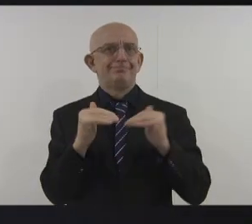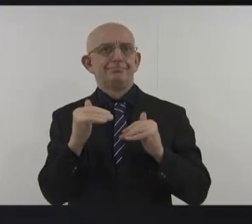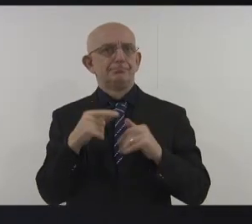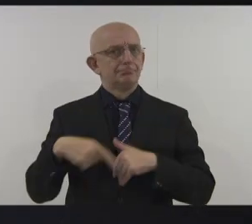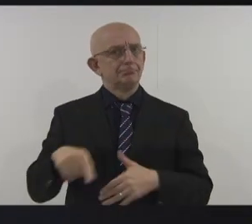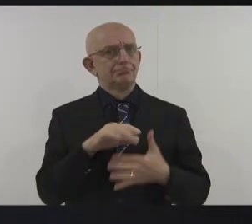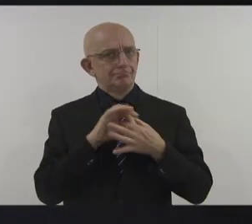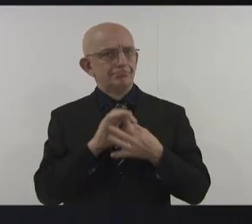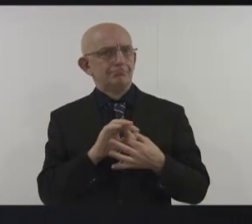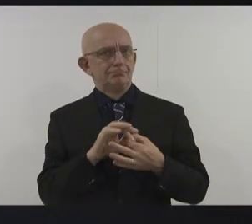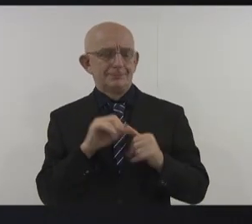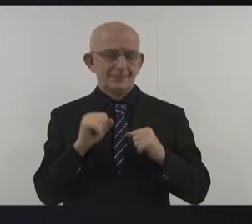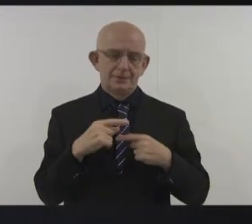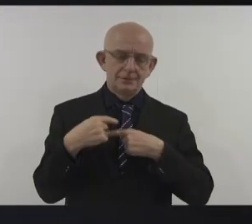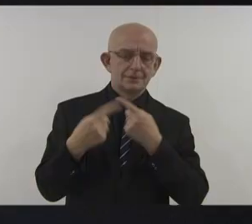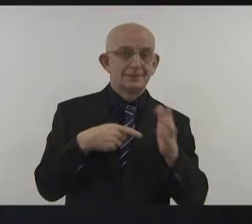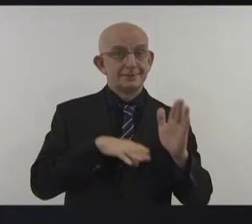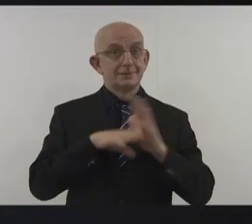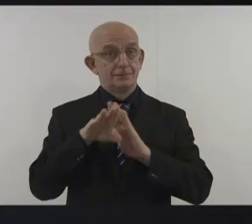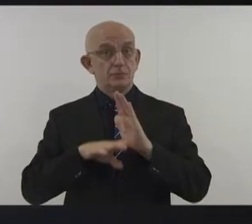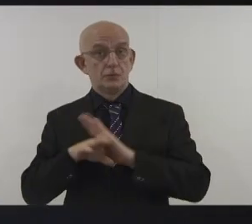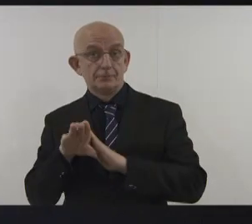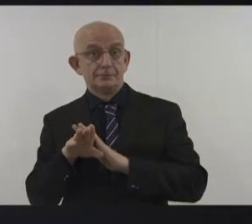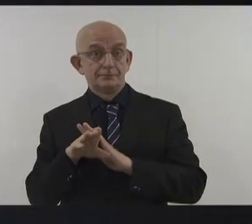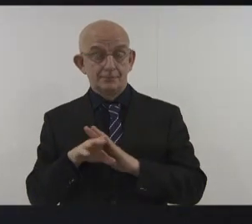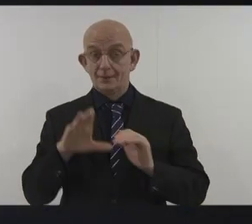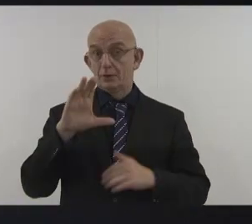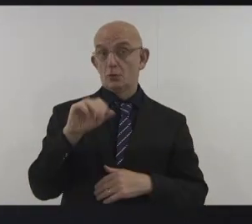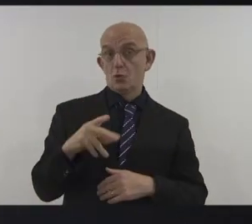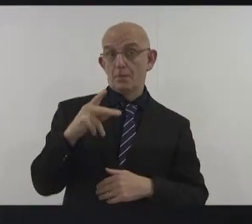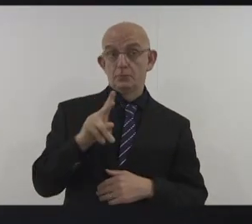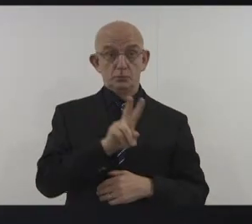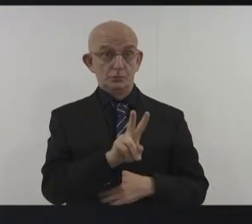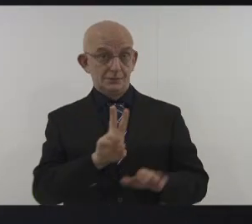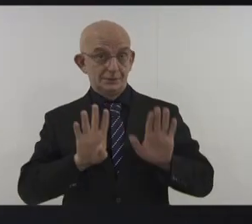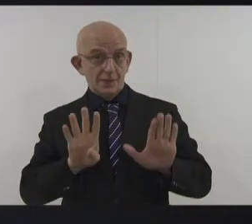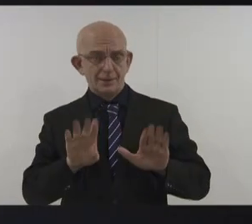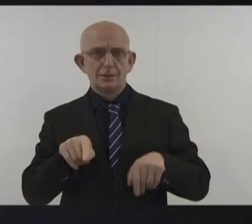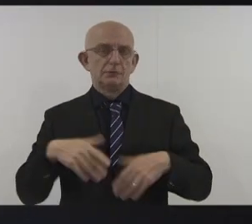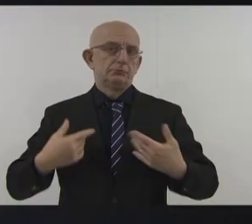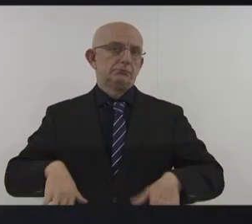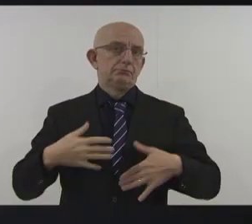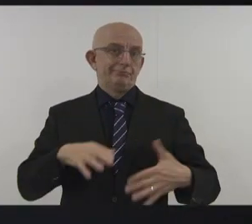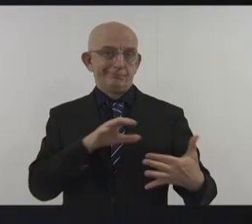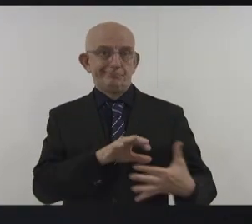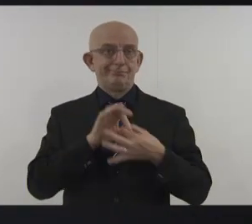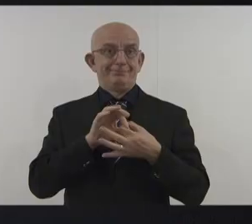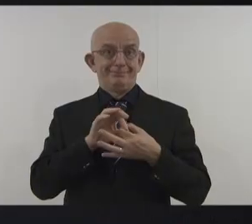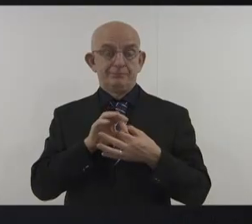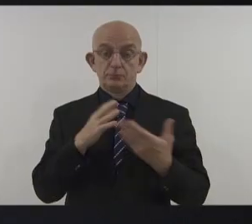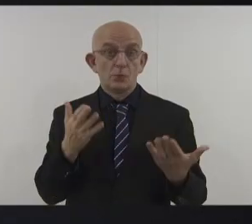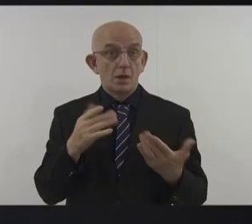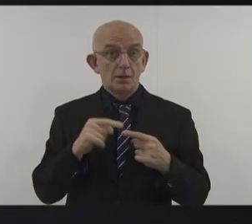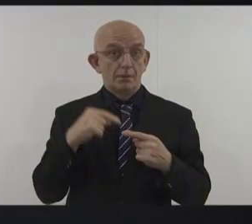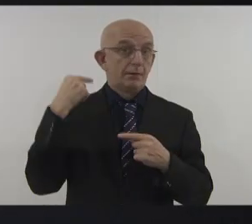da COP30, que teremos o orgulho de sediar em Belém, no Brasil, e também para a